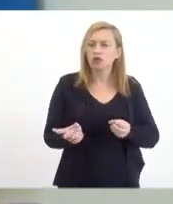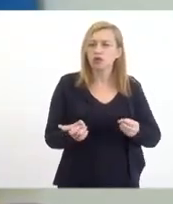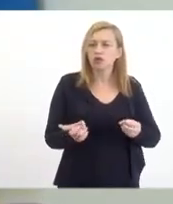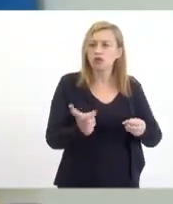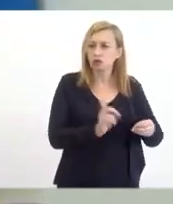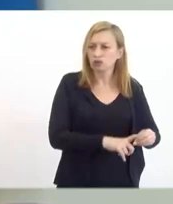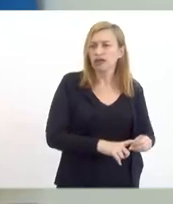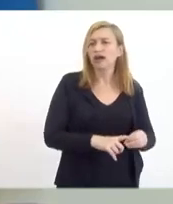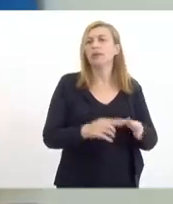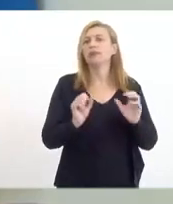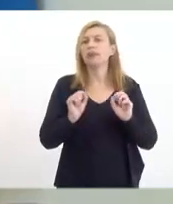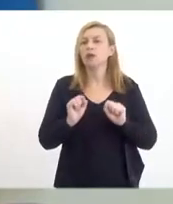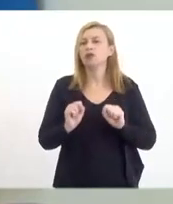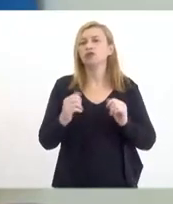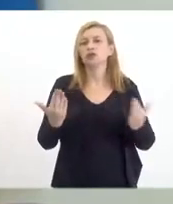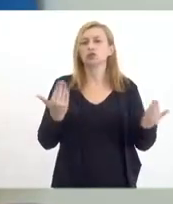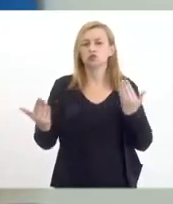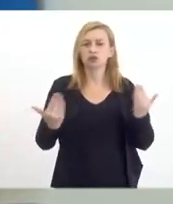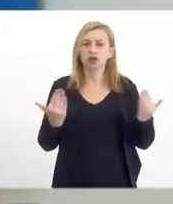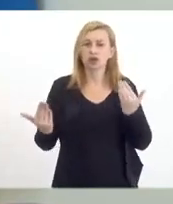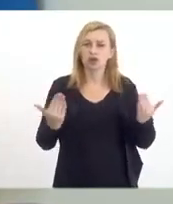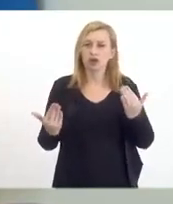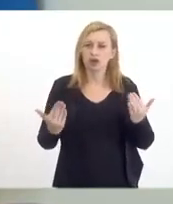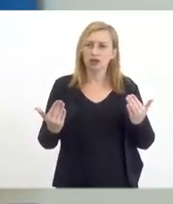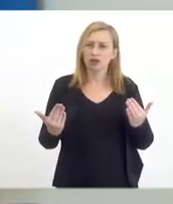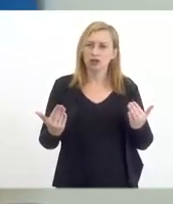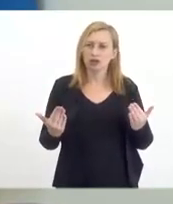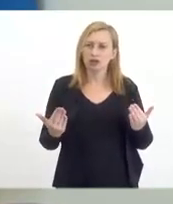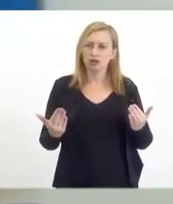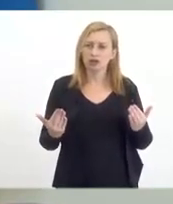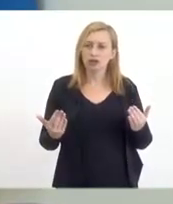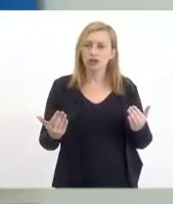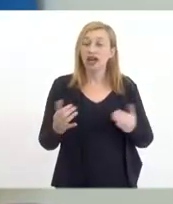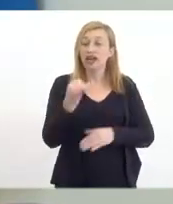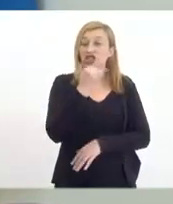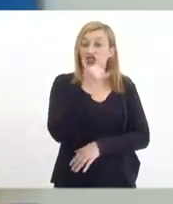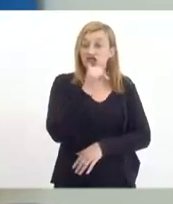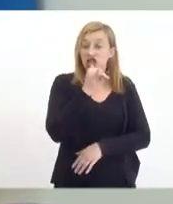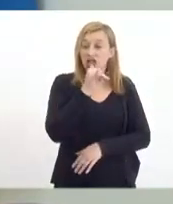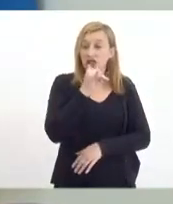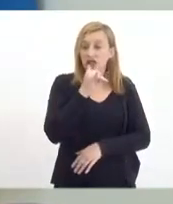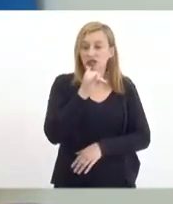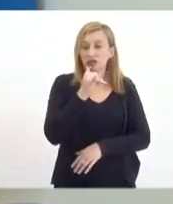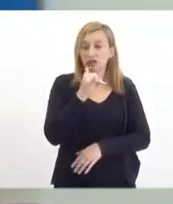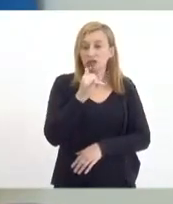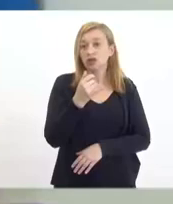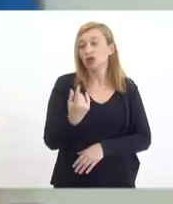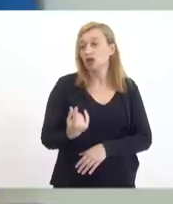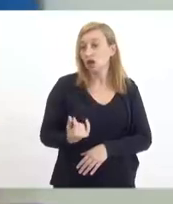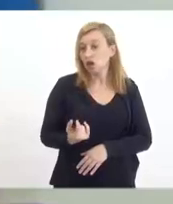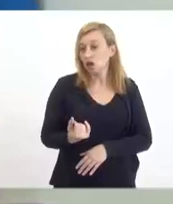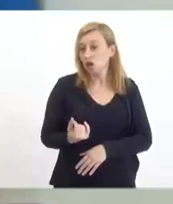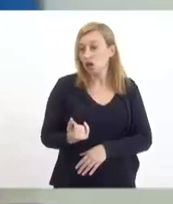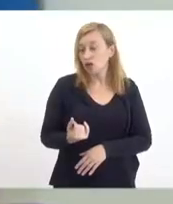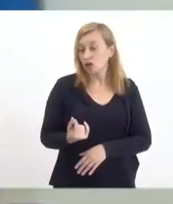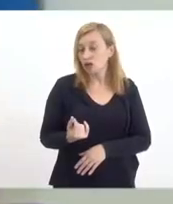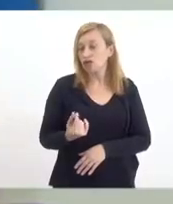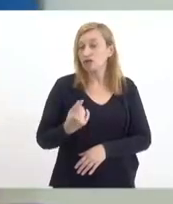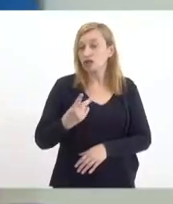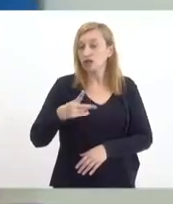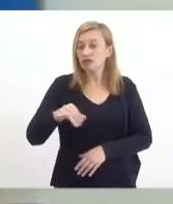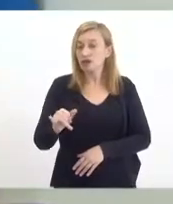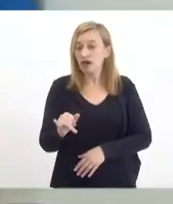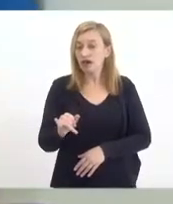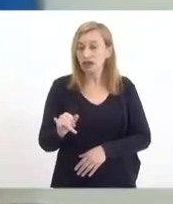a gente pode comparar isso à transmissão de energia elétrica. Então, é um custo afundado que ali vai passar um duto e o Estado